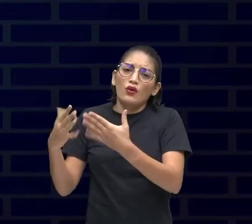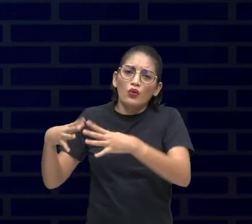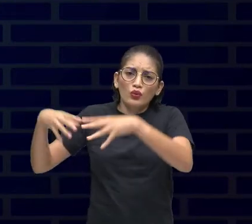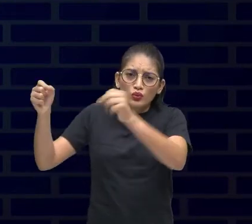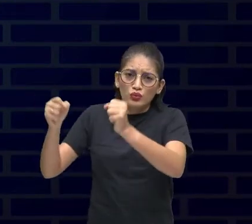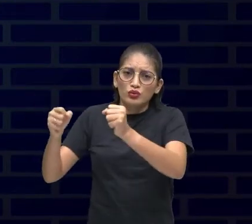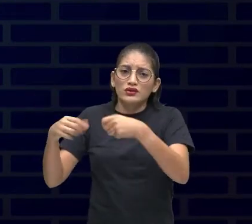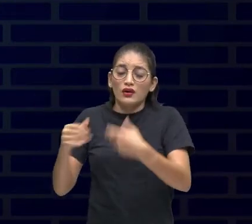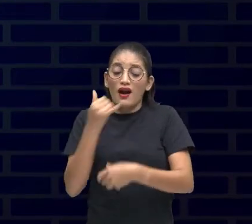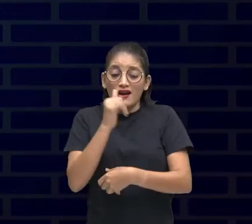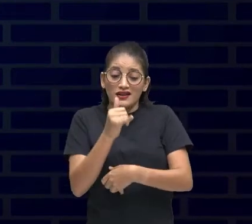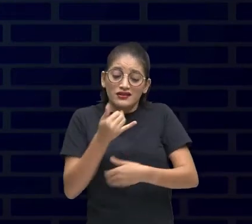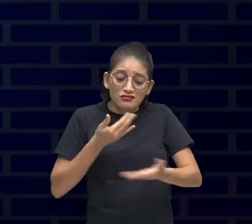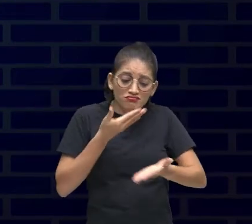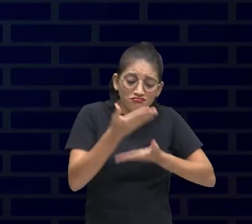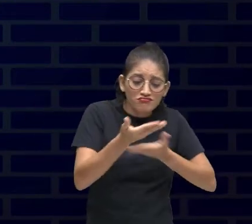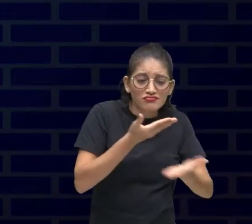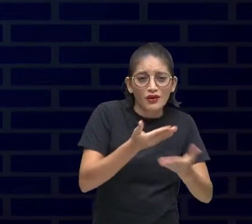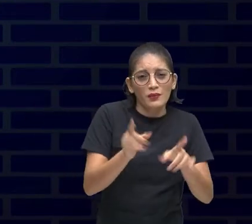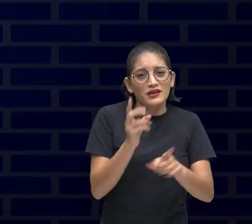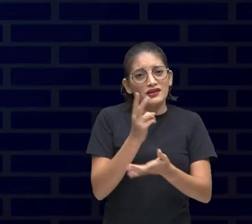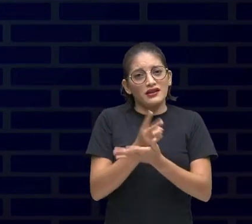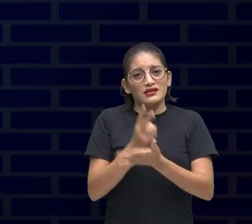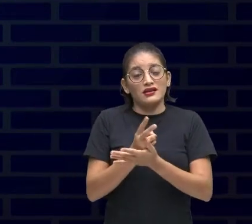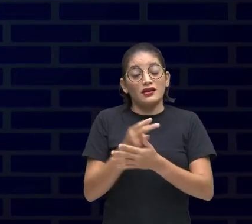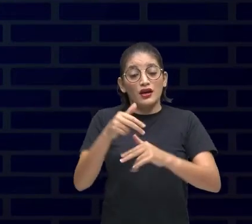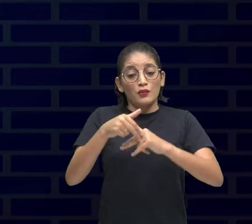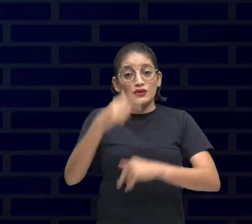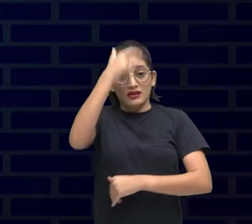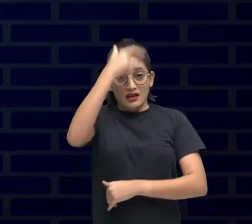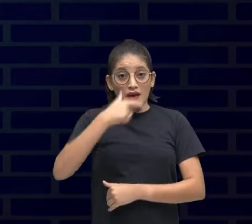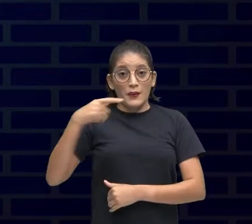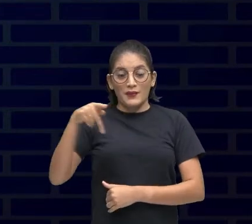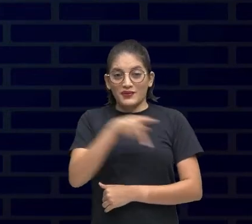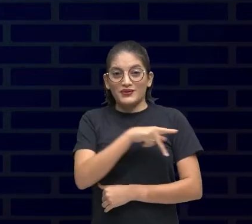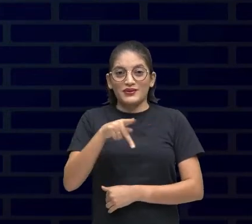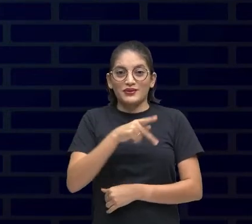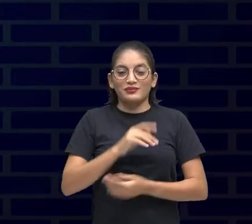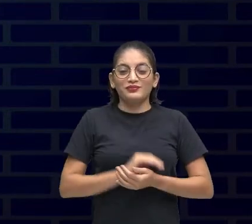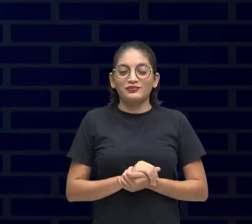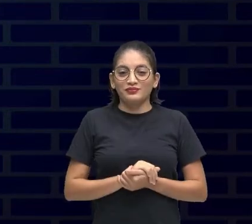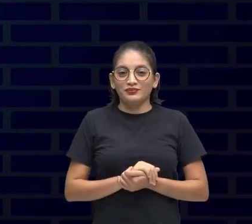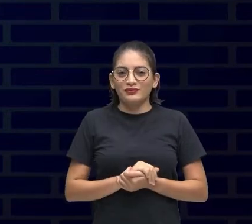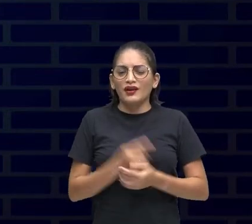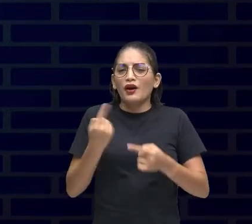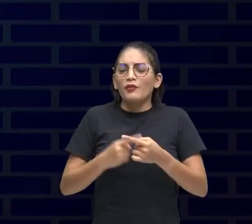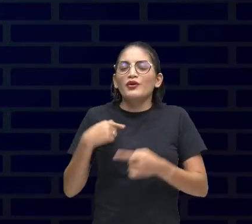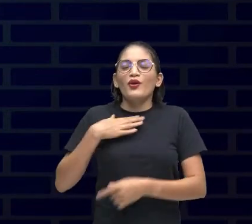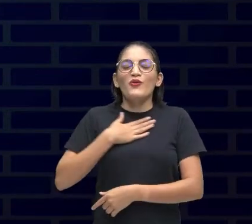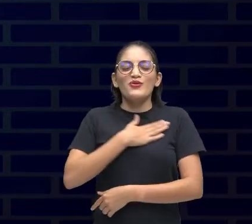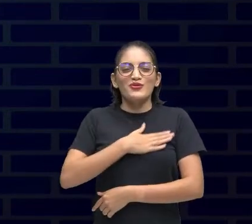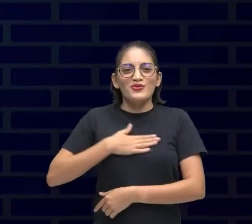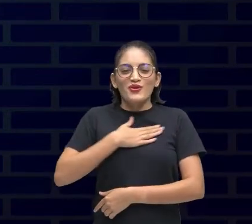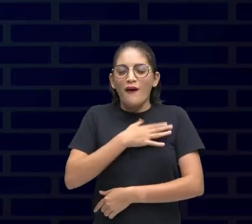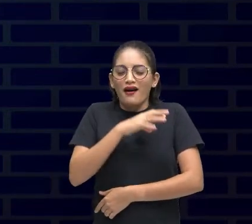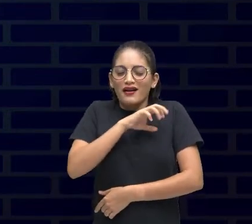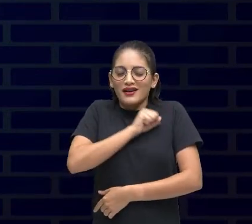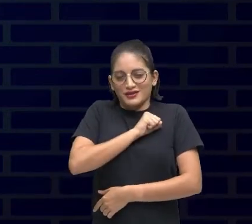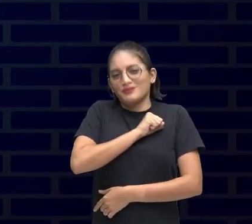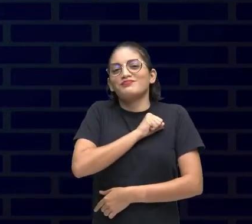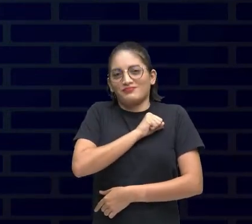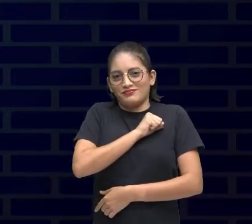compartilhado É por isso que eu sou professor Pois é o que eu gosto e amo fazer